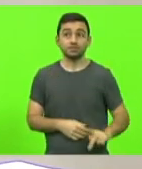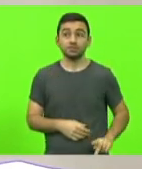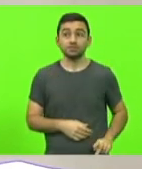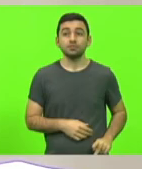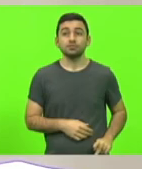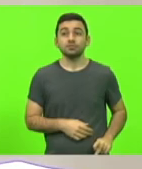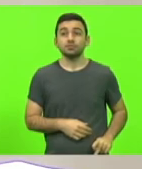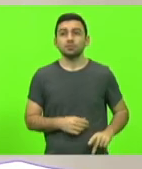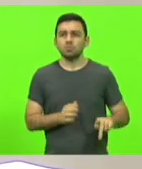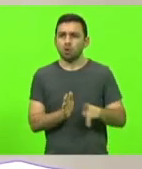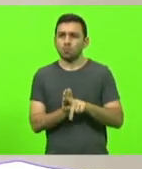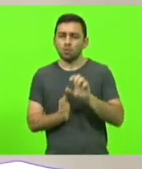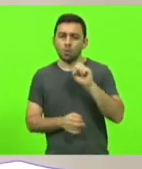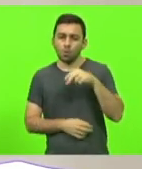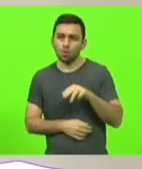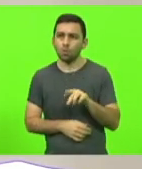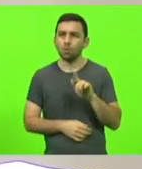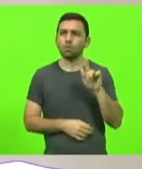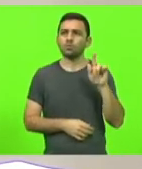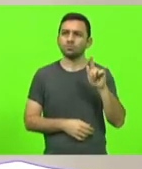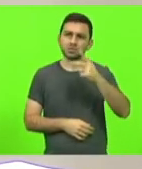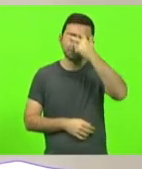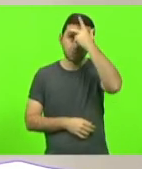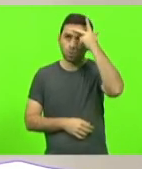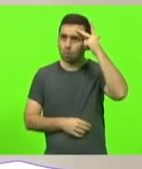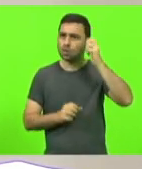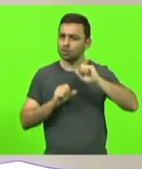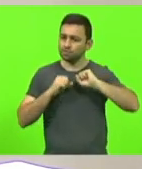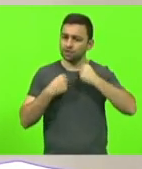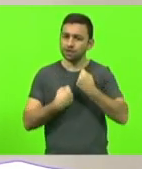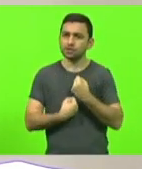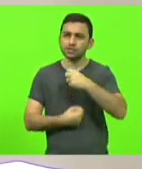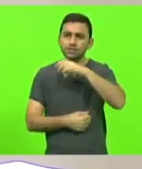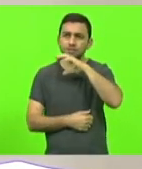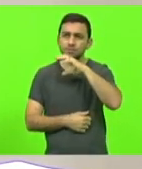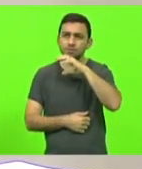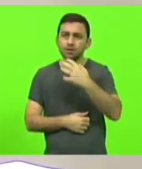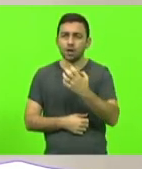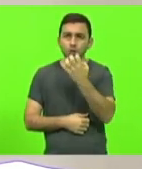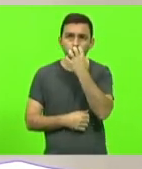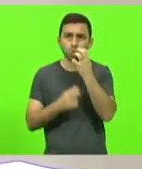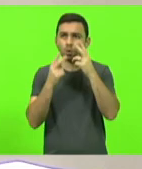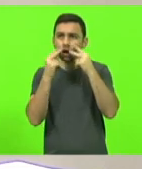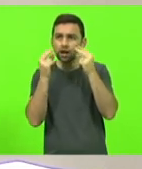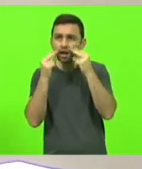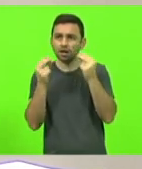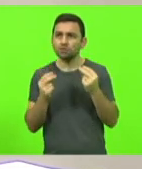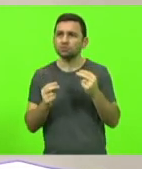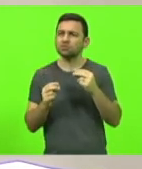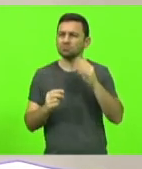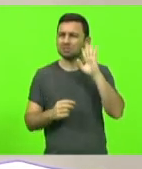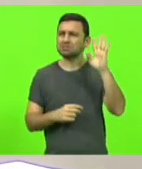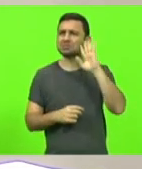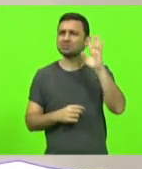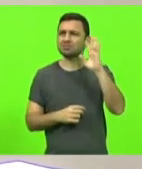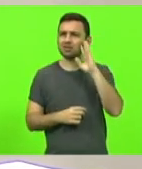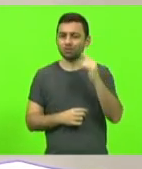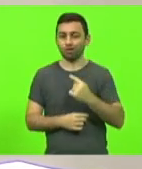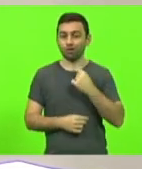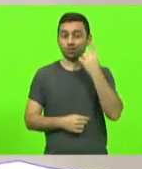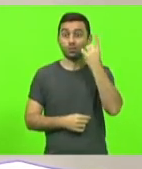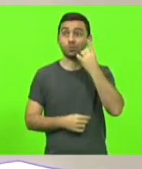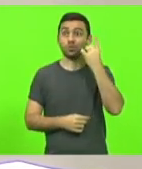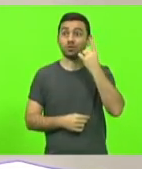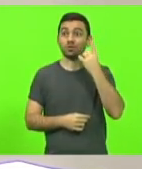de ONGs, enfim, de pessoas que defendem os animais, cachorros e gatos. já pensou a gente, nós, deputados